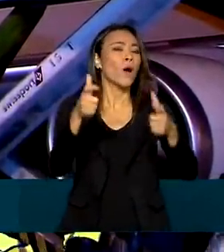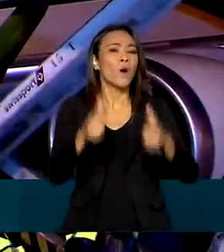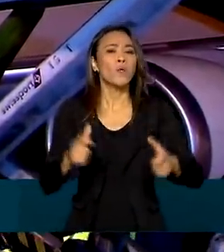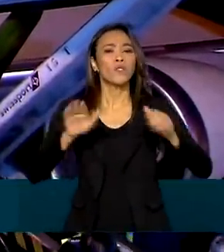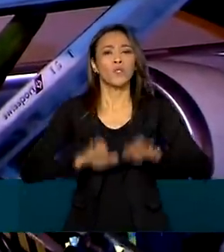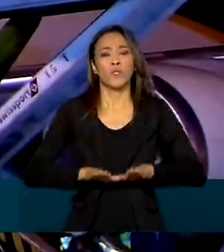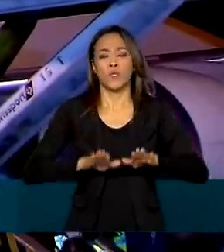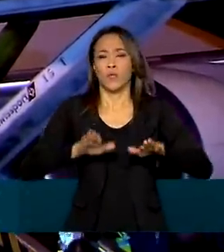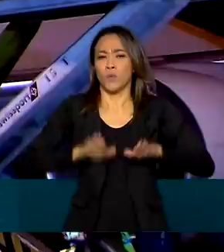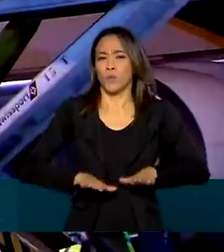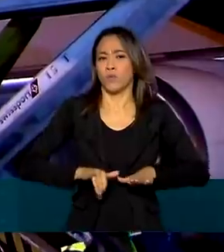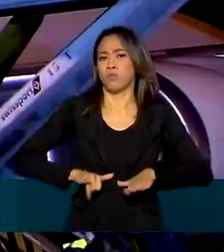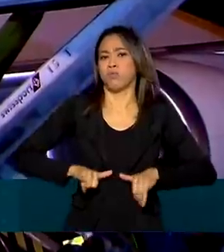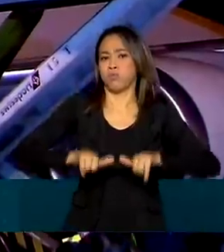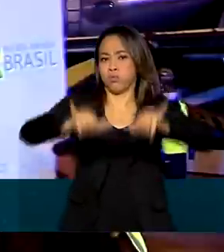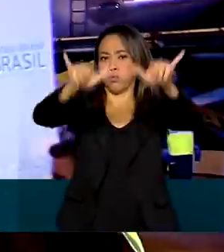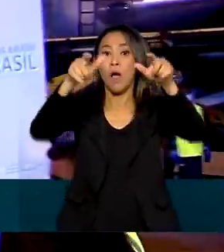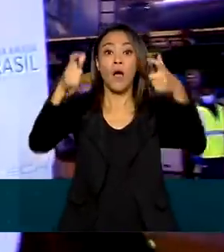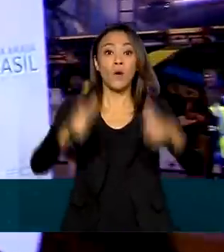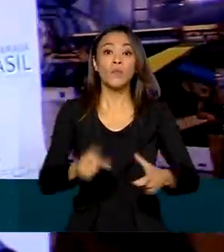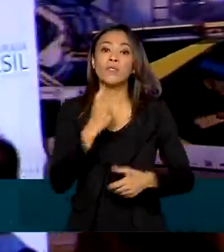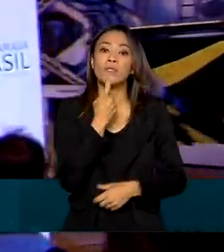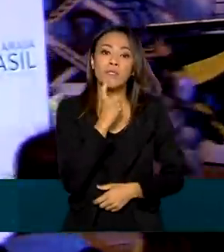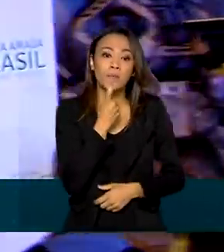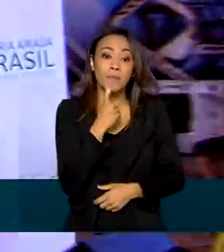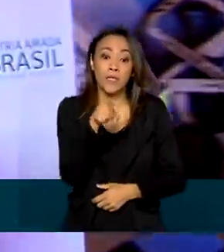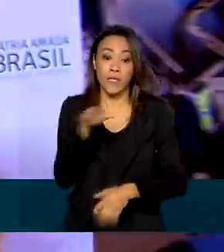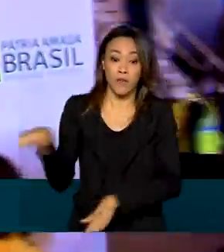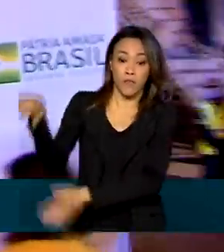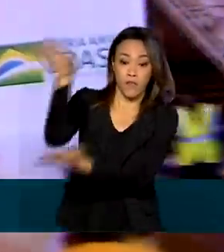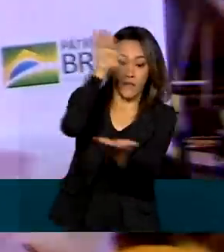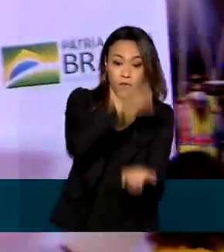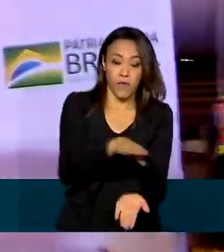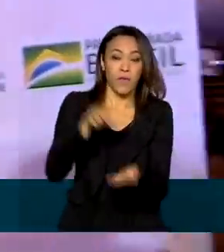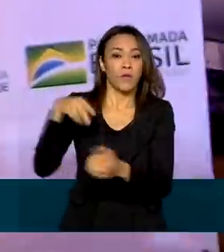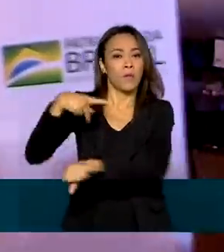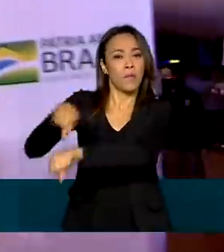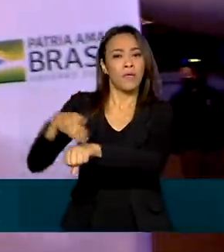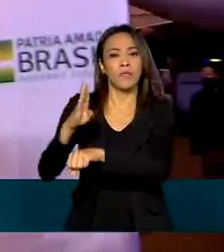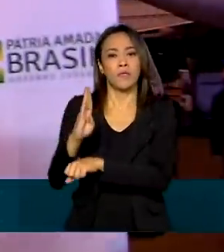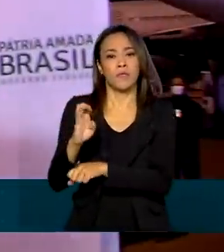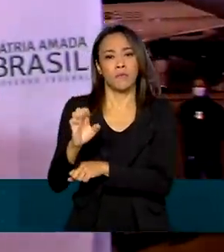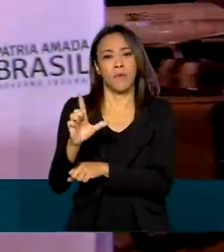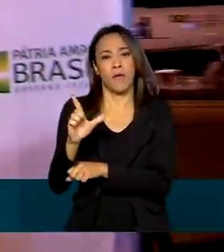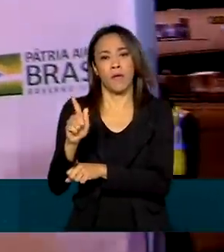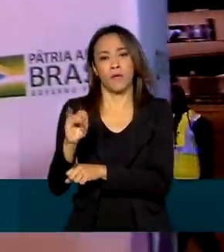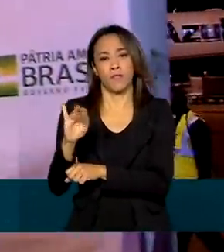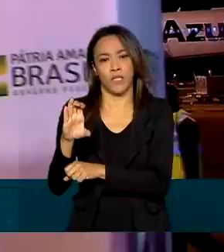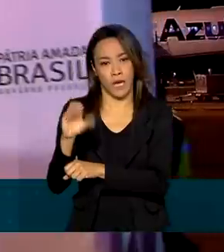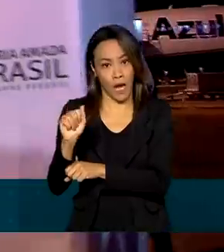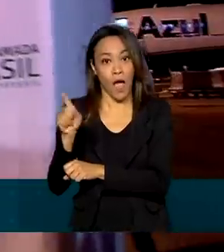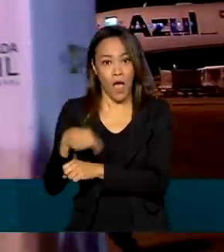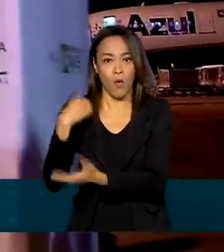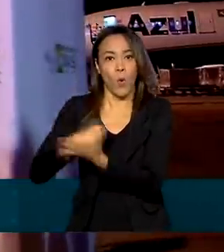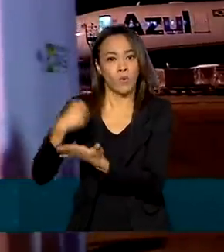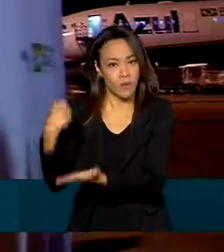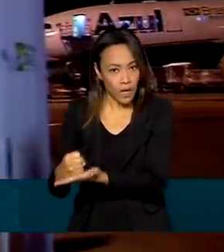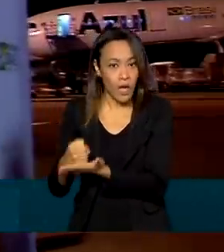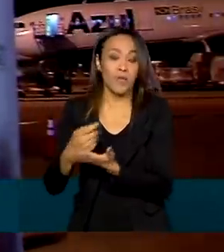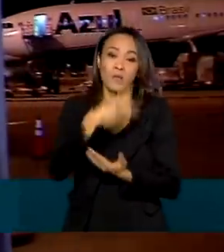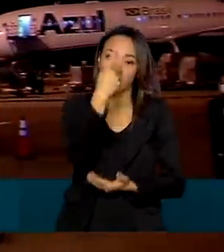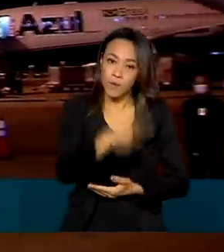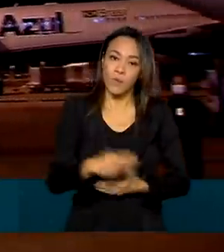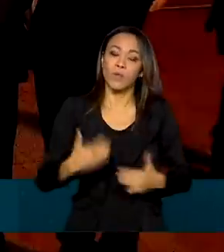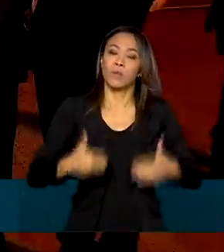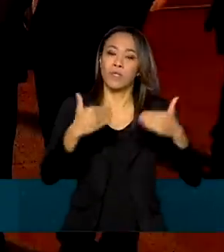nesta quinta-feira. A remessa, enviada da Bélgica, onde fica a fábrica da farmacêutica, faz parte de contrato entre Pfizer e o